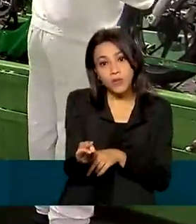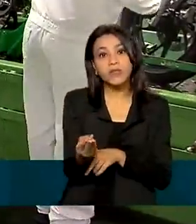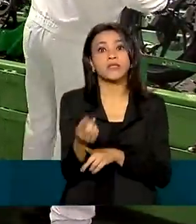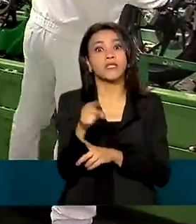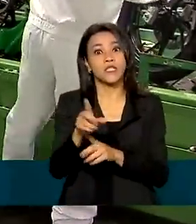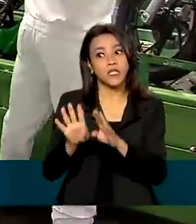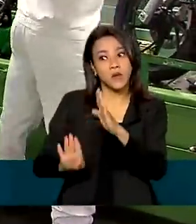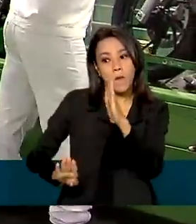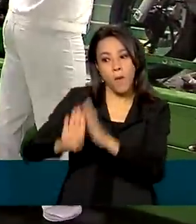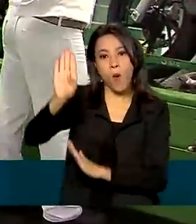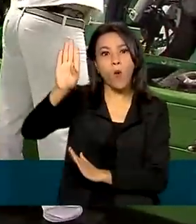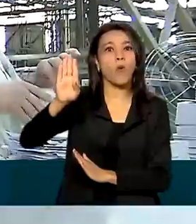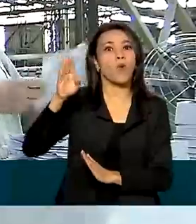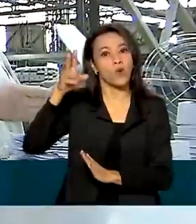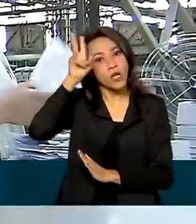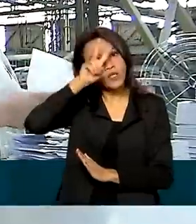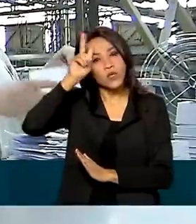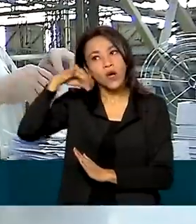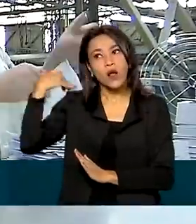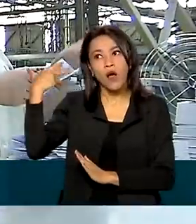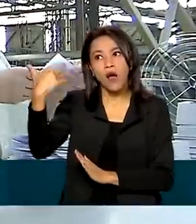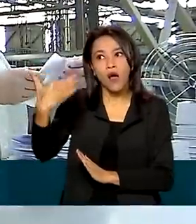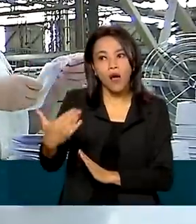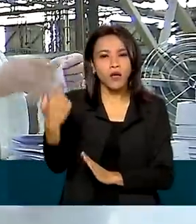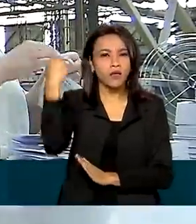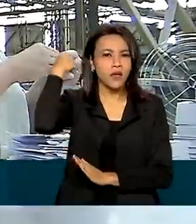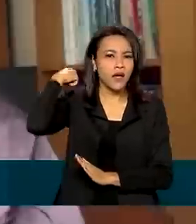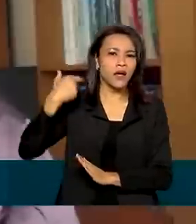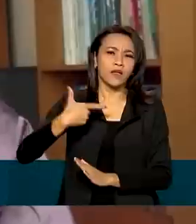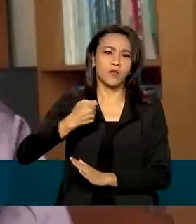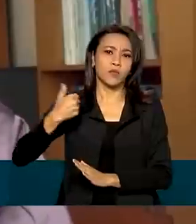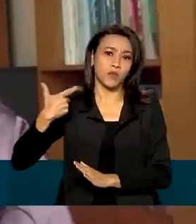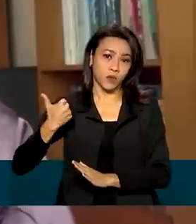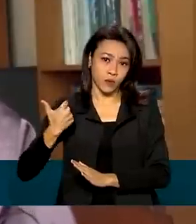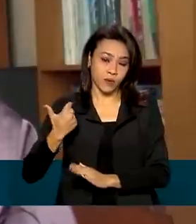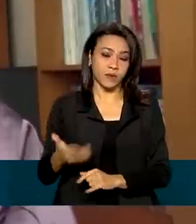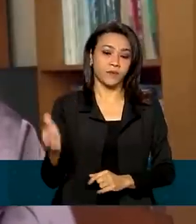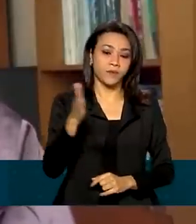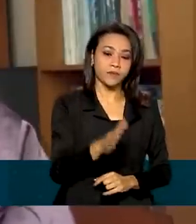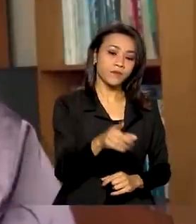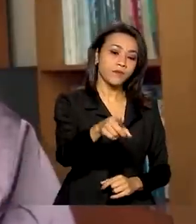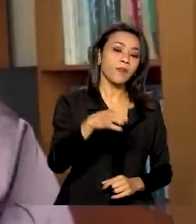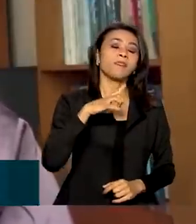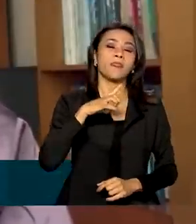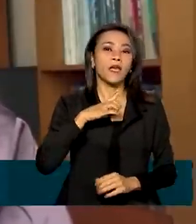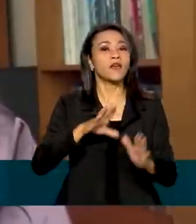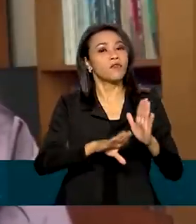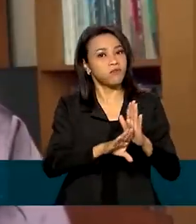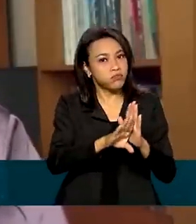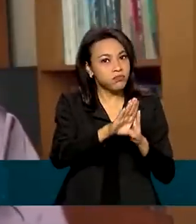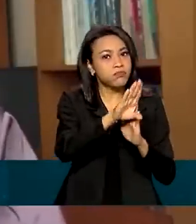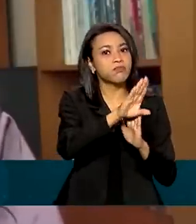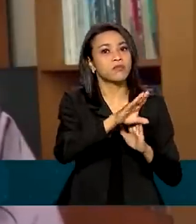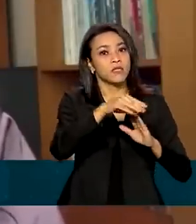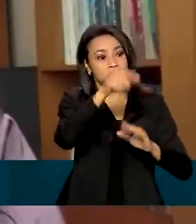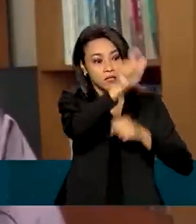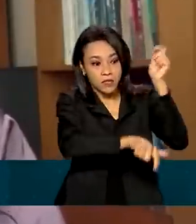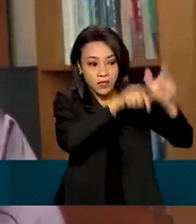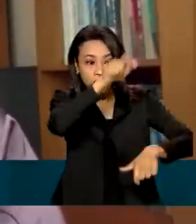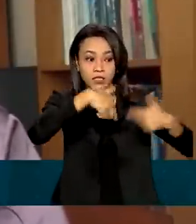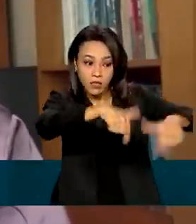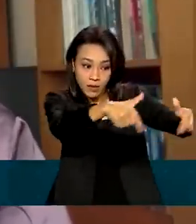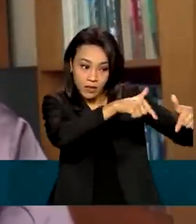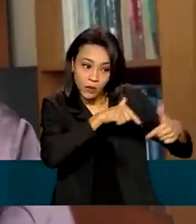bateu o recorde da série histórica iniciada em 2012. Houve crescimento tanto de trabalhadores com e sem